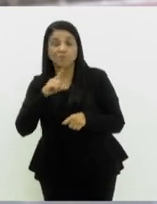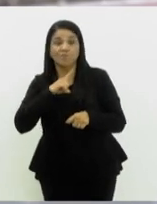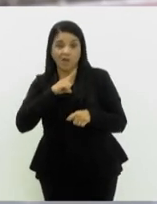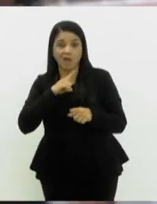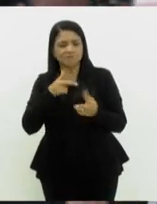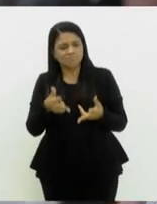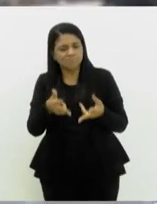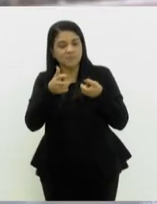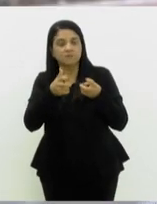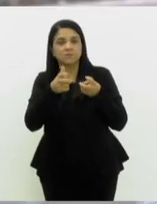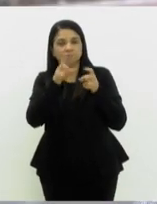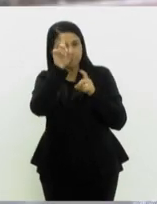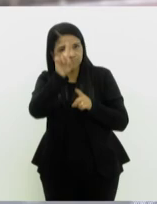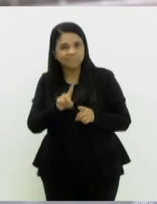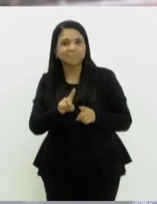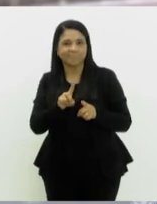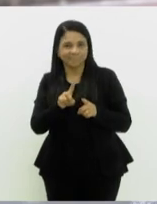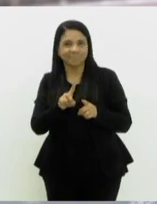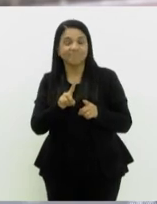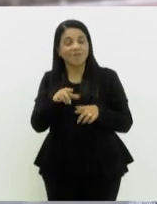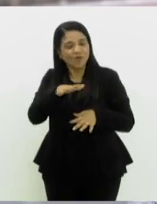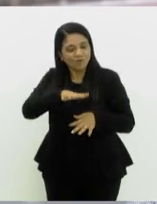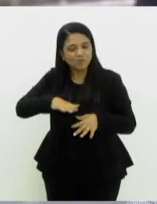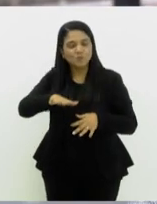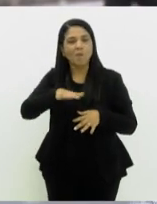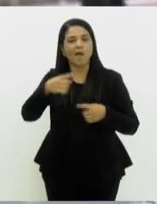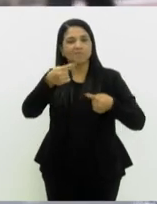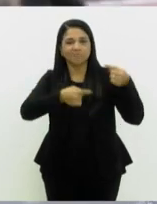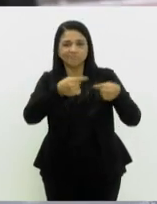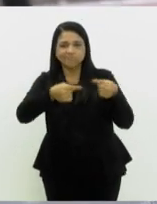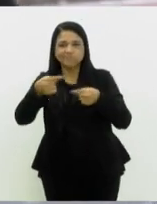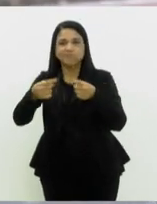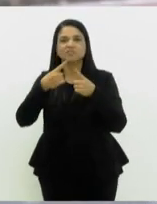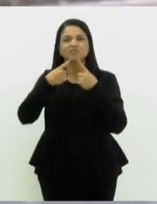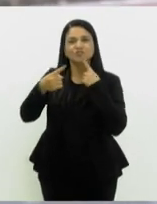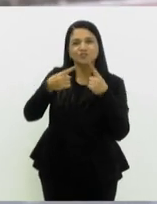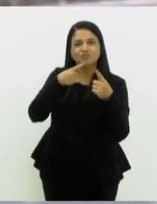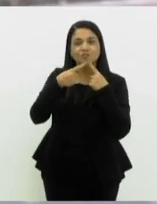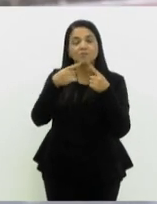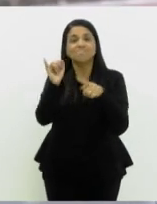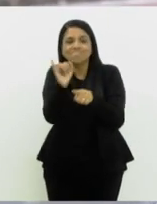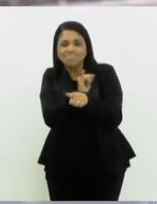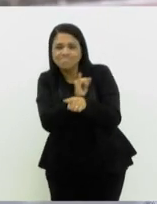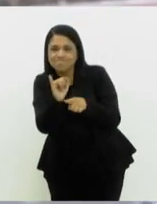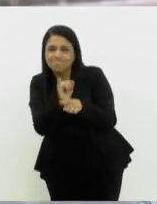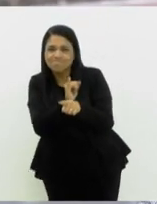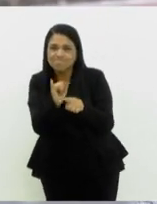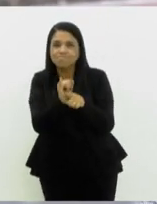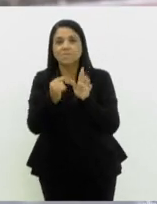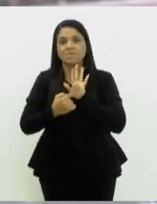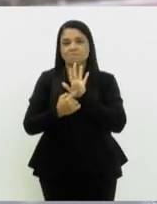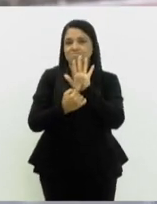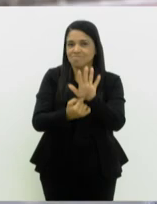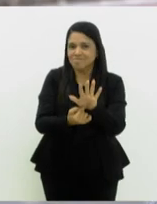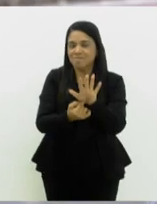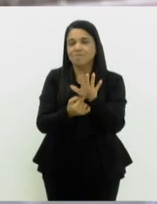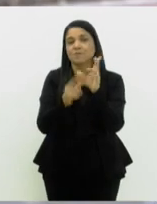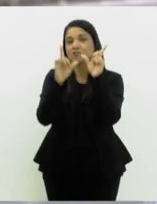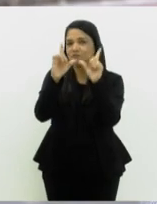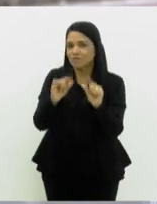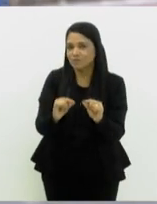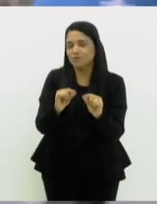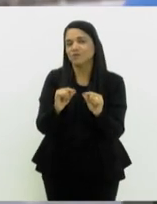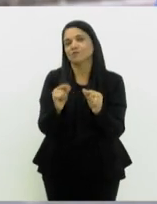percepções distintas. E, automaticamente, é o espaço para que a gente possa dialogar e ver que alternativas a gente pode apresentar para minimizar esses